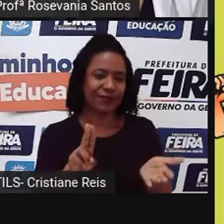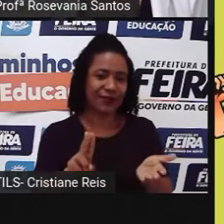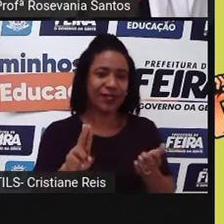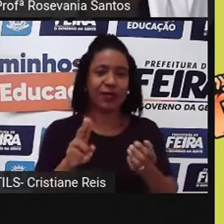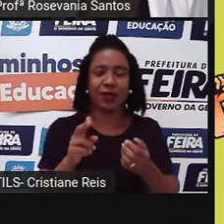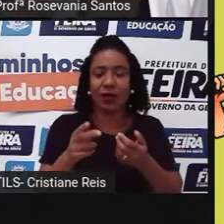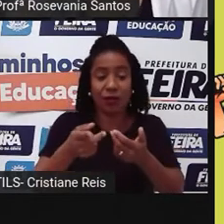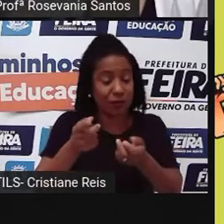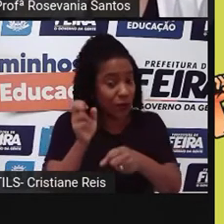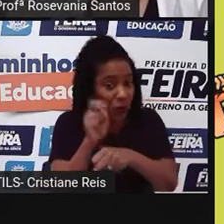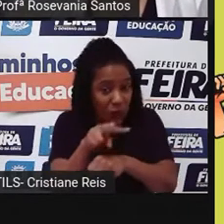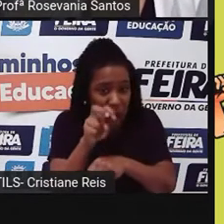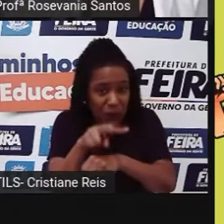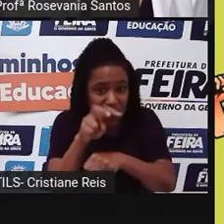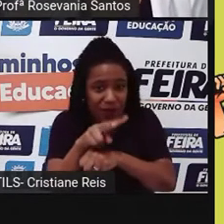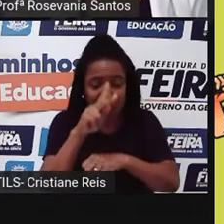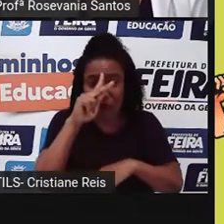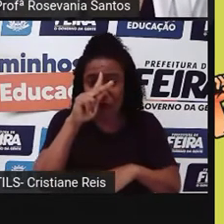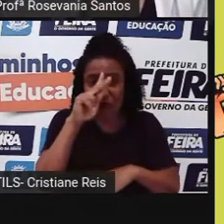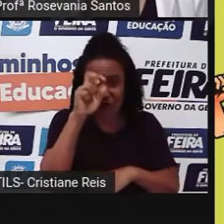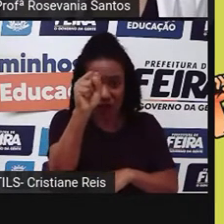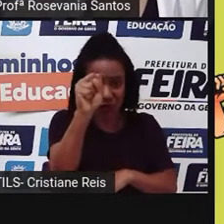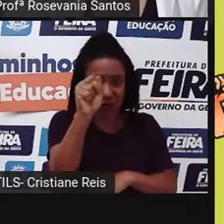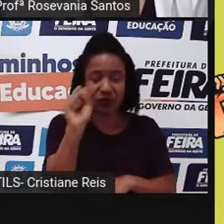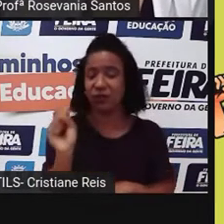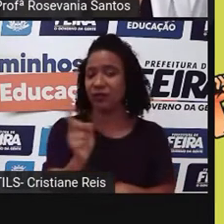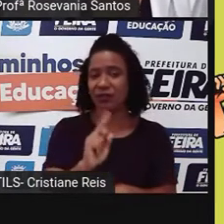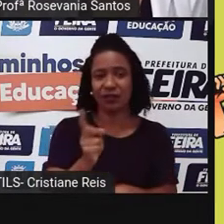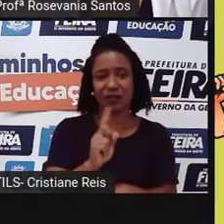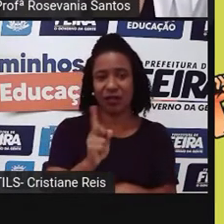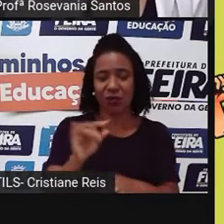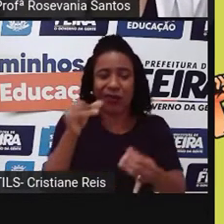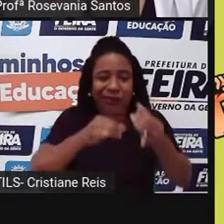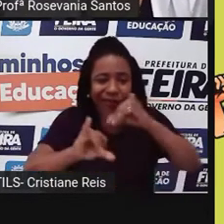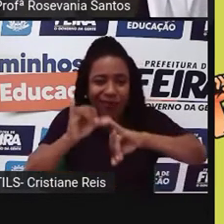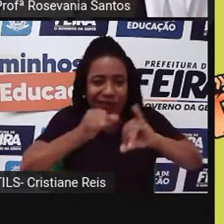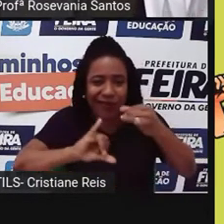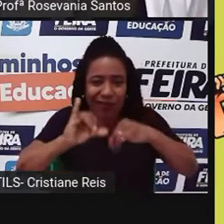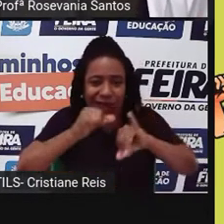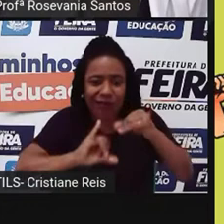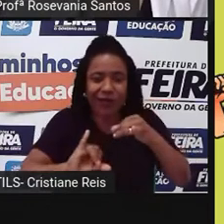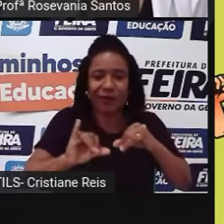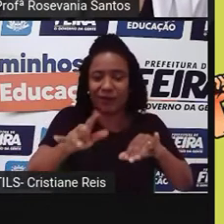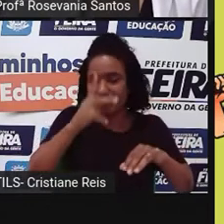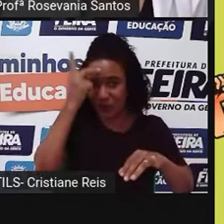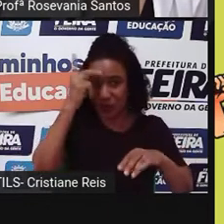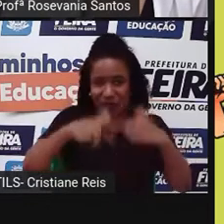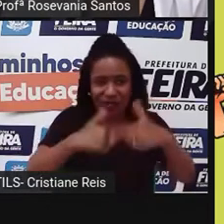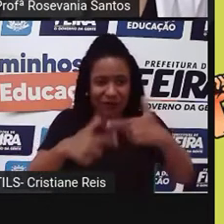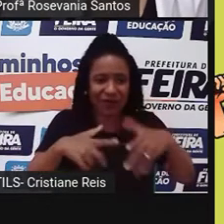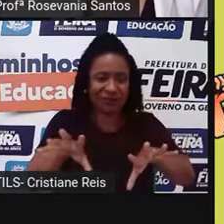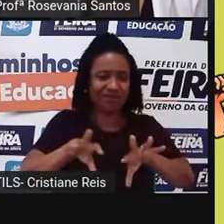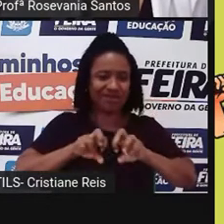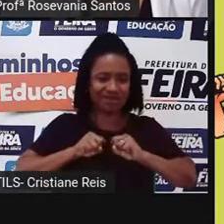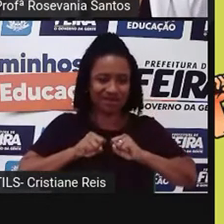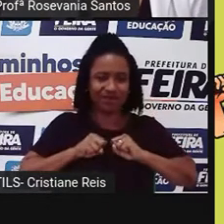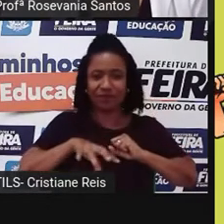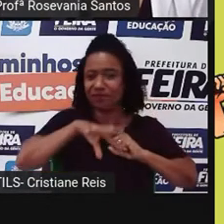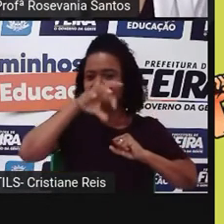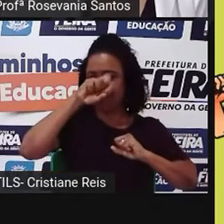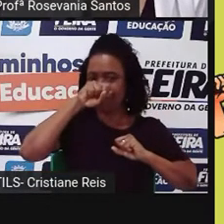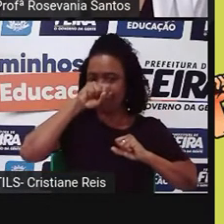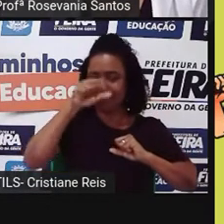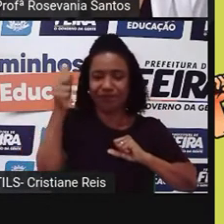afastar essas pragas, sem precisar contaminar solo, contaminar água, contaminar trabalhadores, contaminar os consumidores desses produtos.